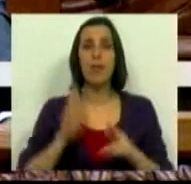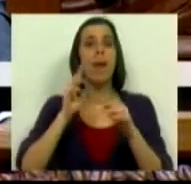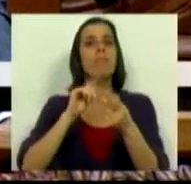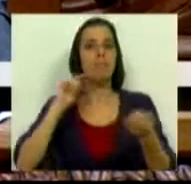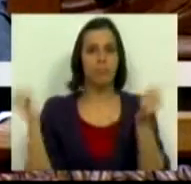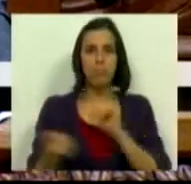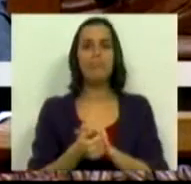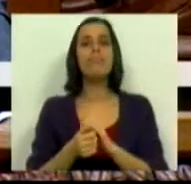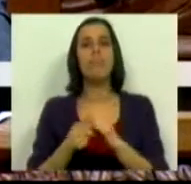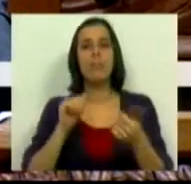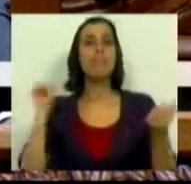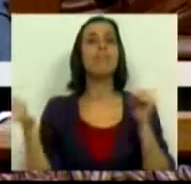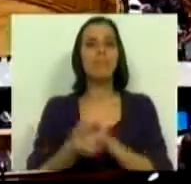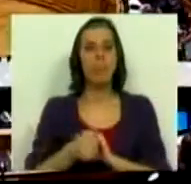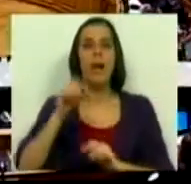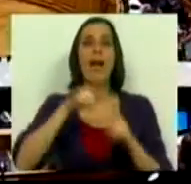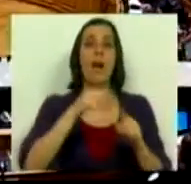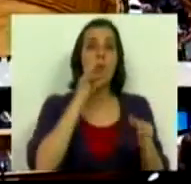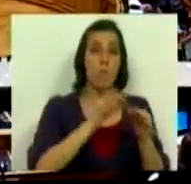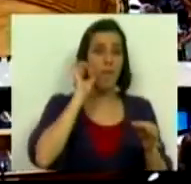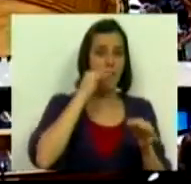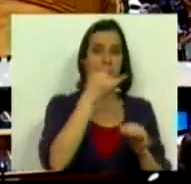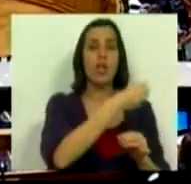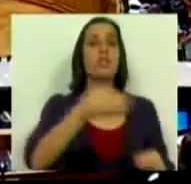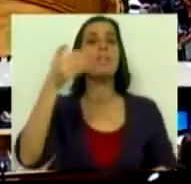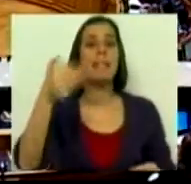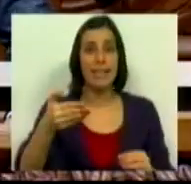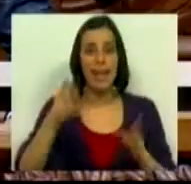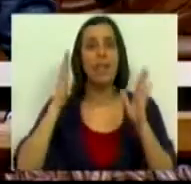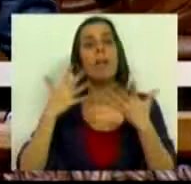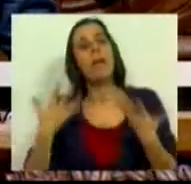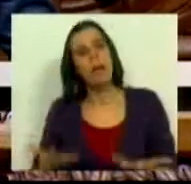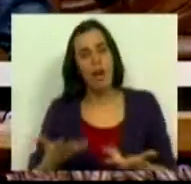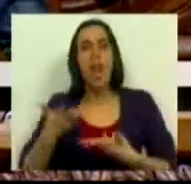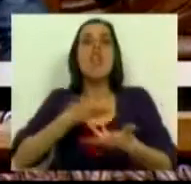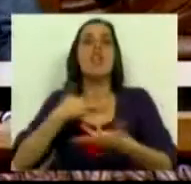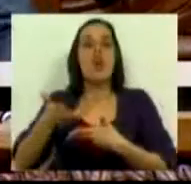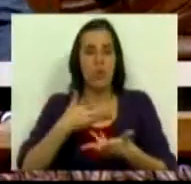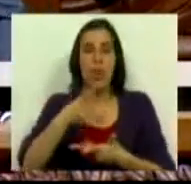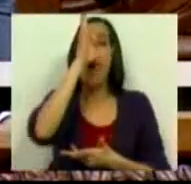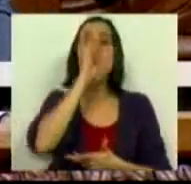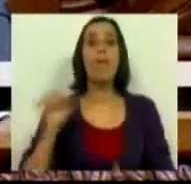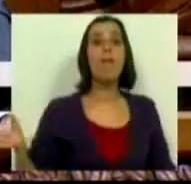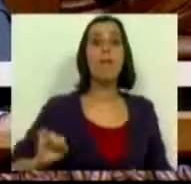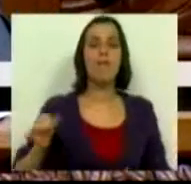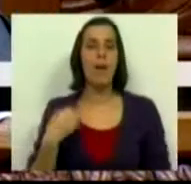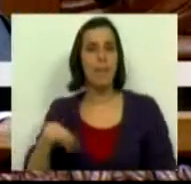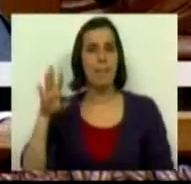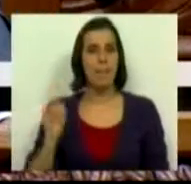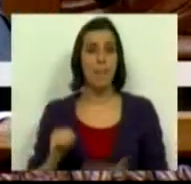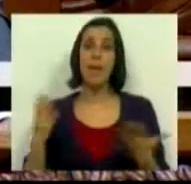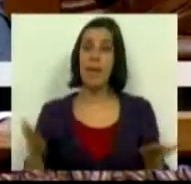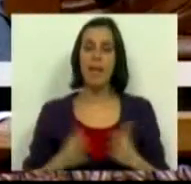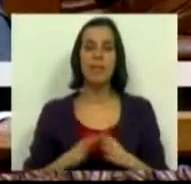reformulado com a reforma da vinha em 2007, já agora negociada por um governo do Partido